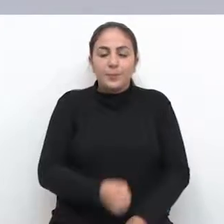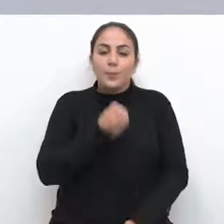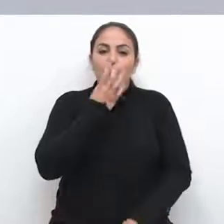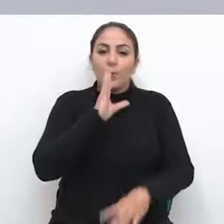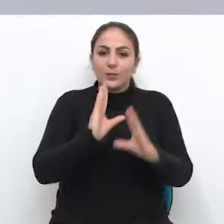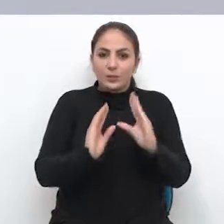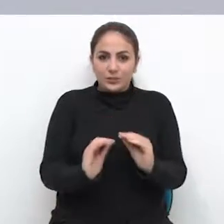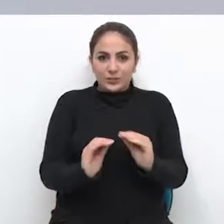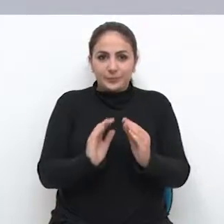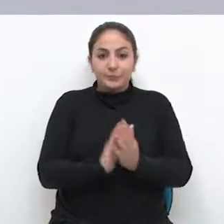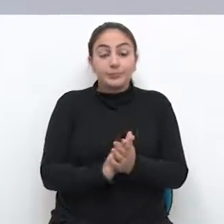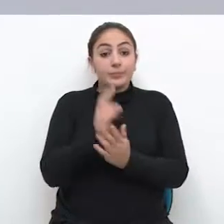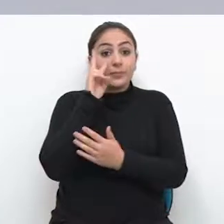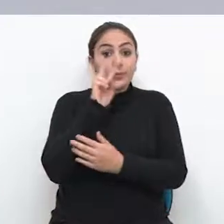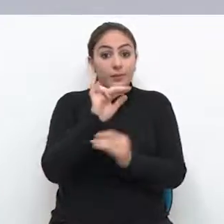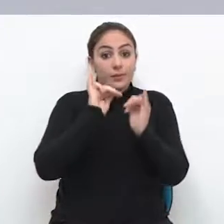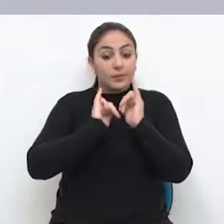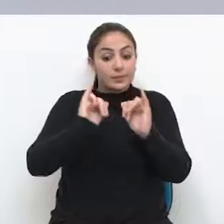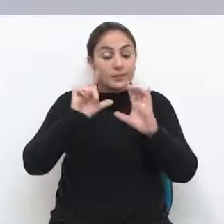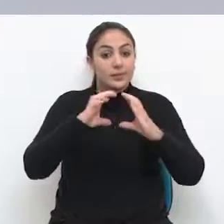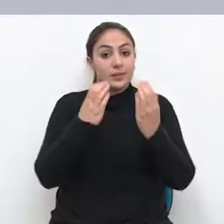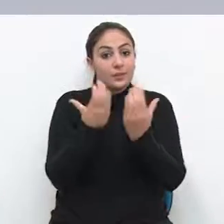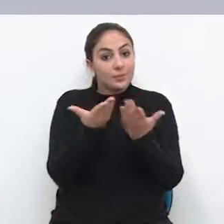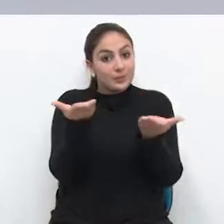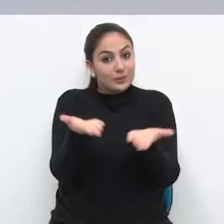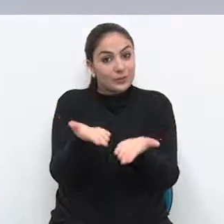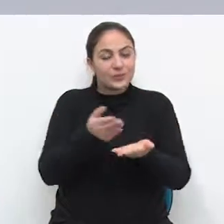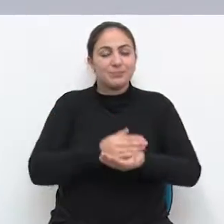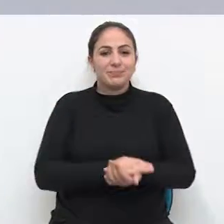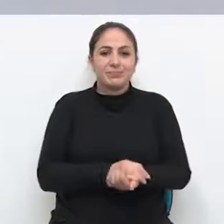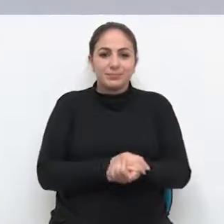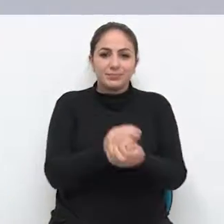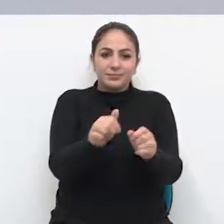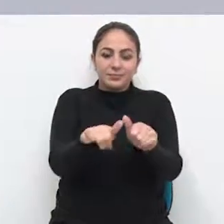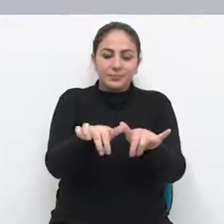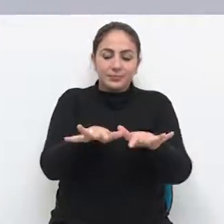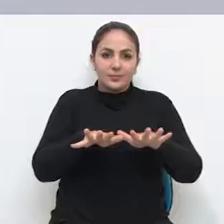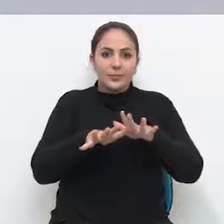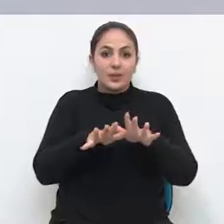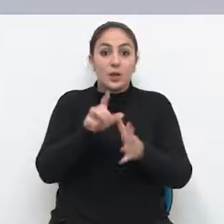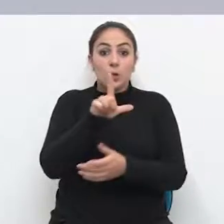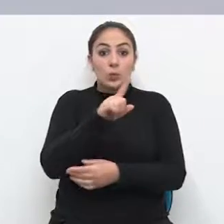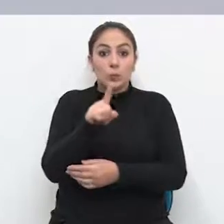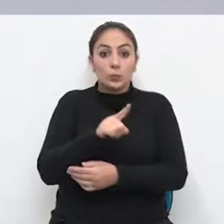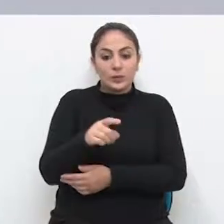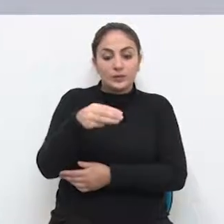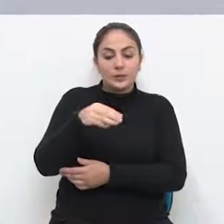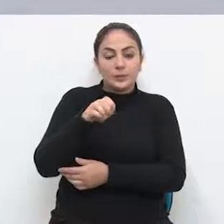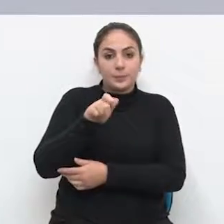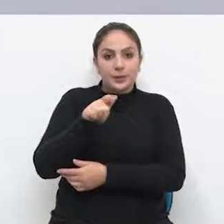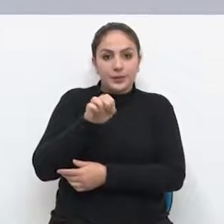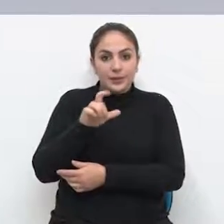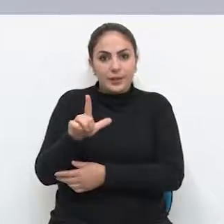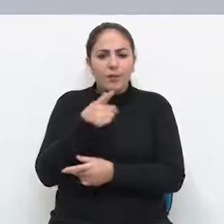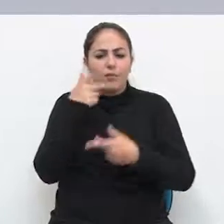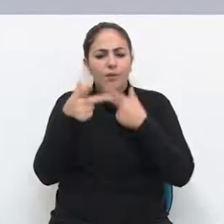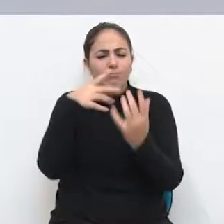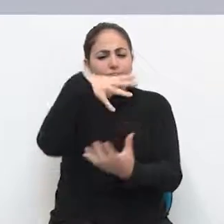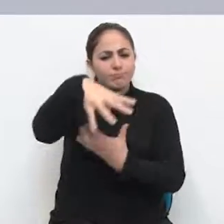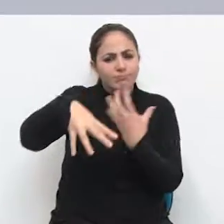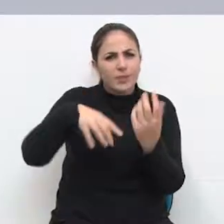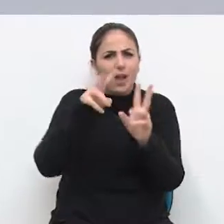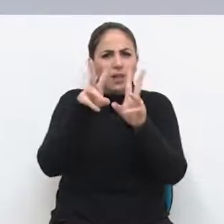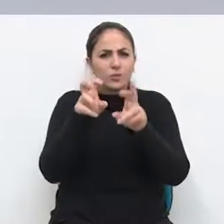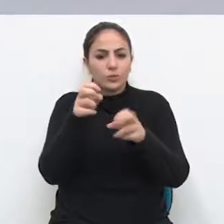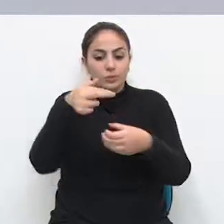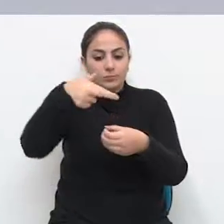Boa noite. Veja no Jornal da Câmara de hoje. Em grande expediente, Luiz Miguel Chais comenta polêmica sobre o